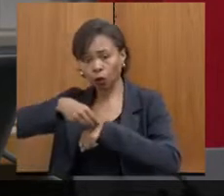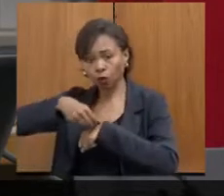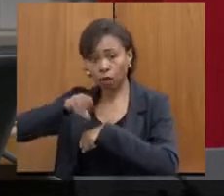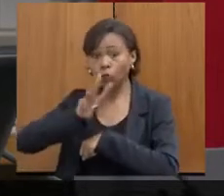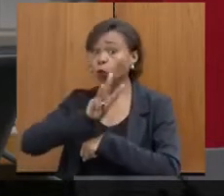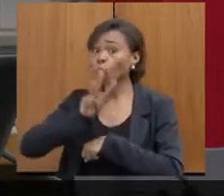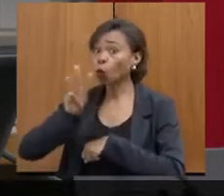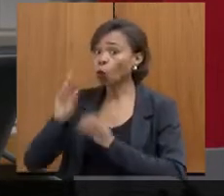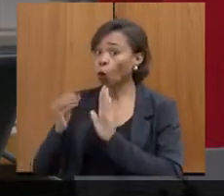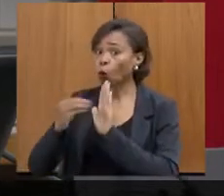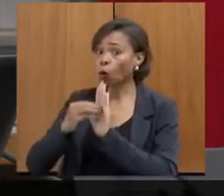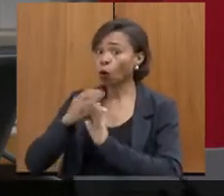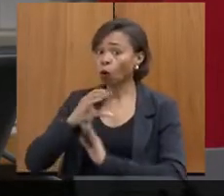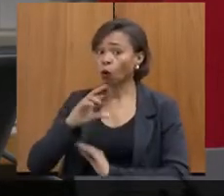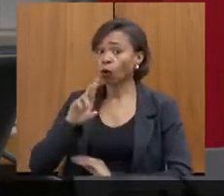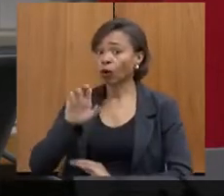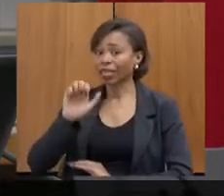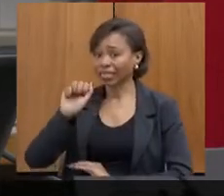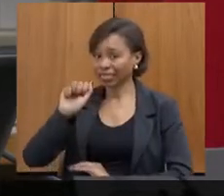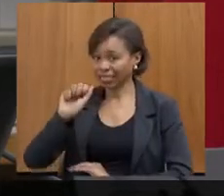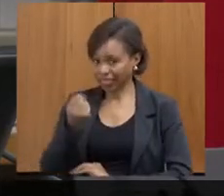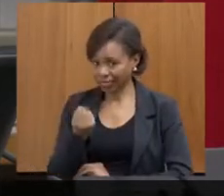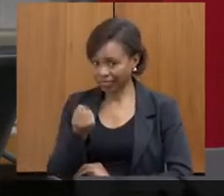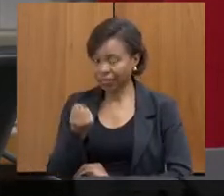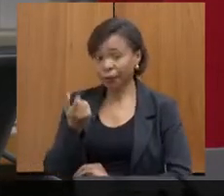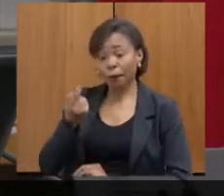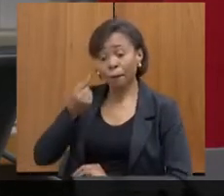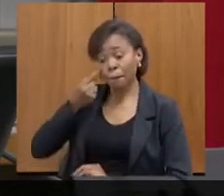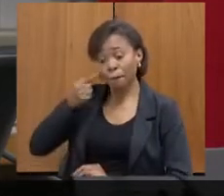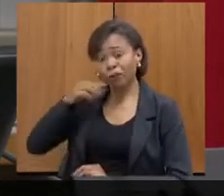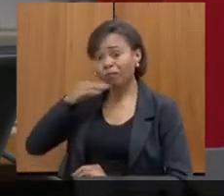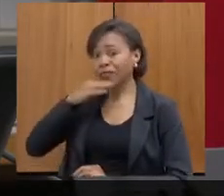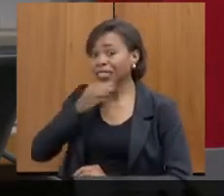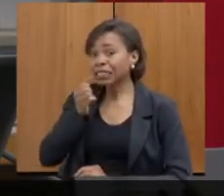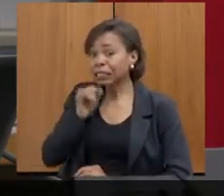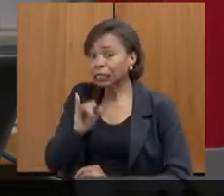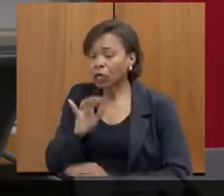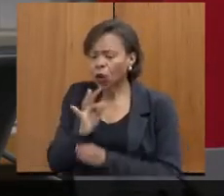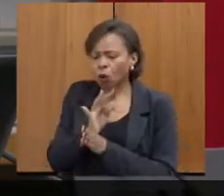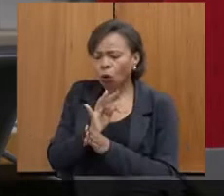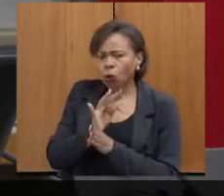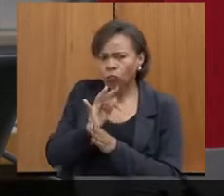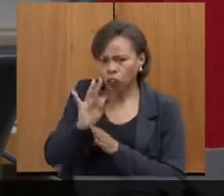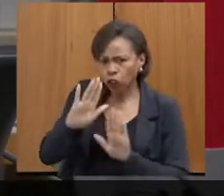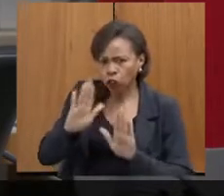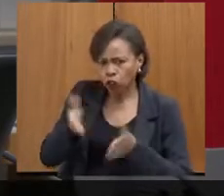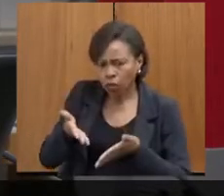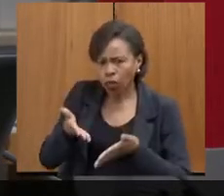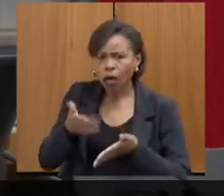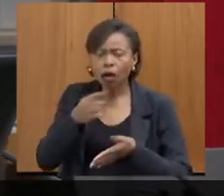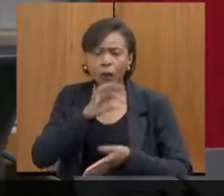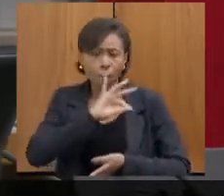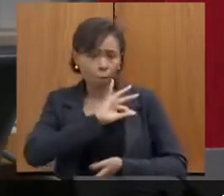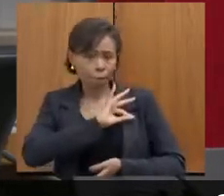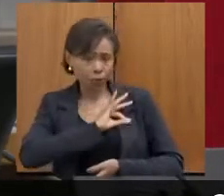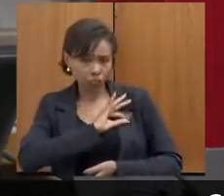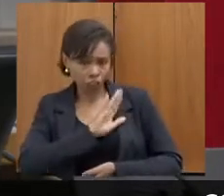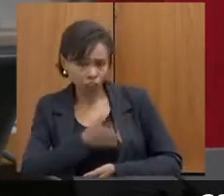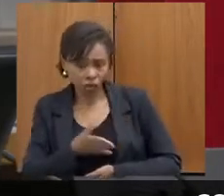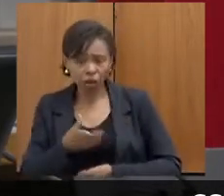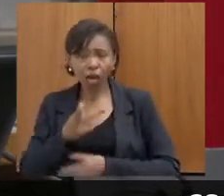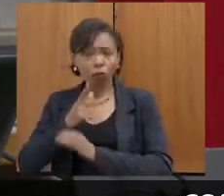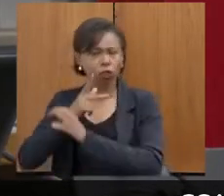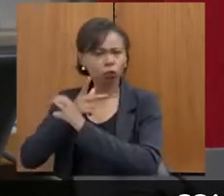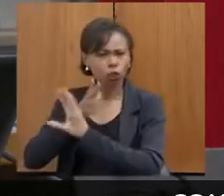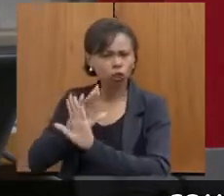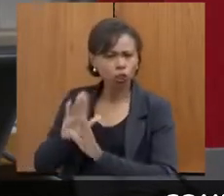o CREAS consegue ver se o Conselho Tutelar já foi acionado, se a Polícia Militar foi acionada, se foi só a Polícia Civil, se já passou pelo